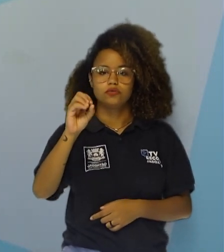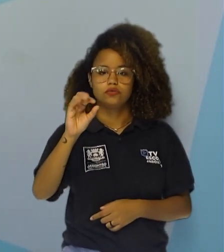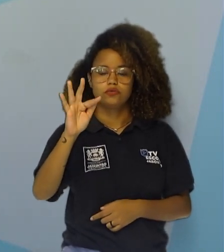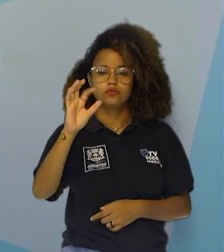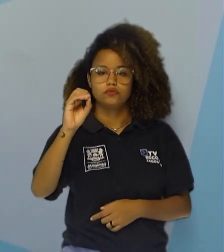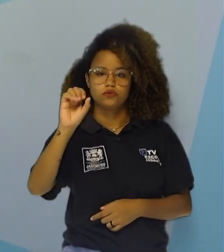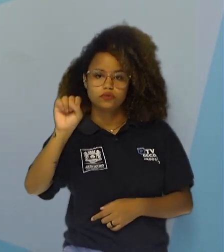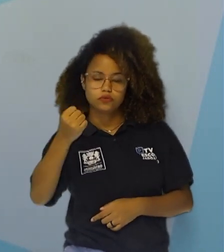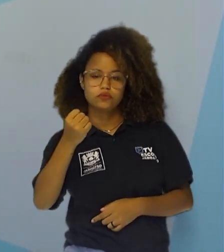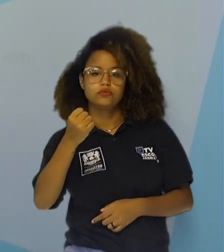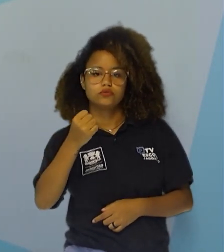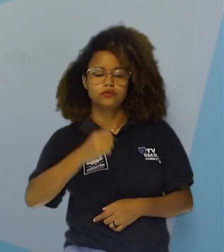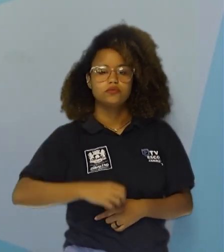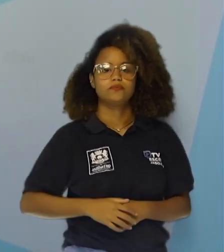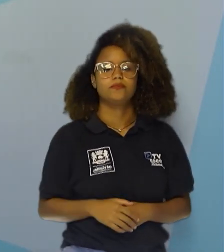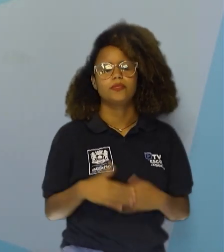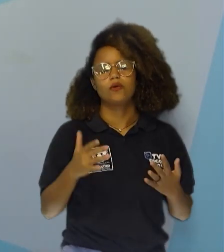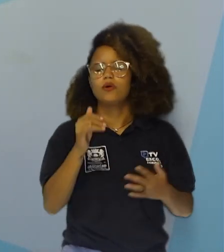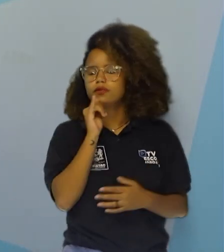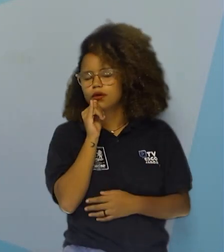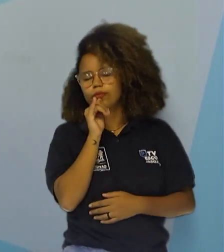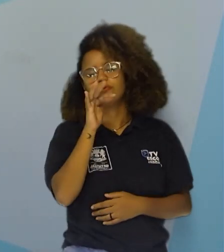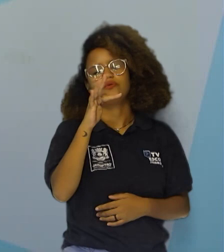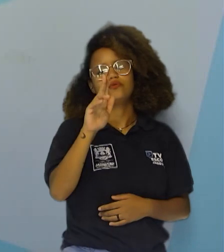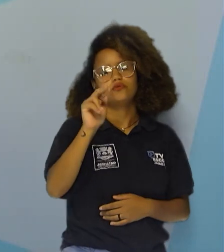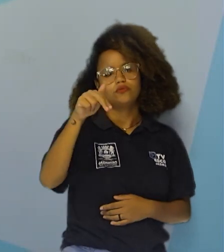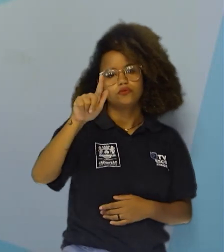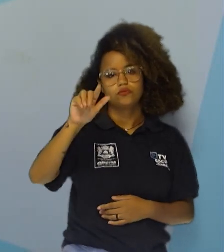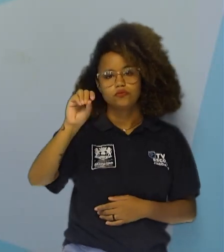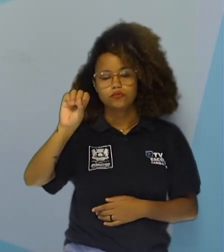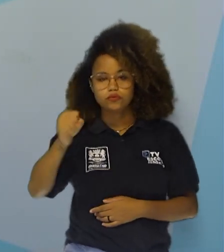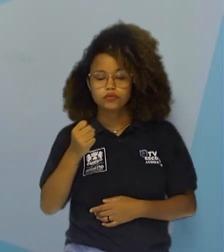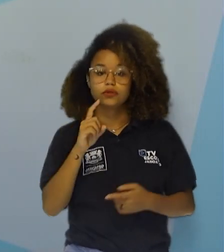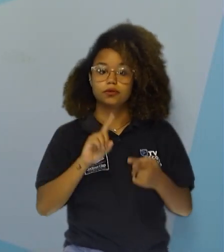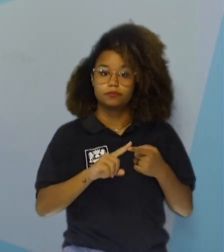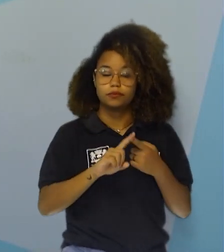organismos decompositores, os fungos e as bactérias.